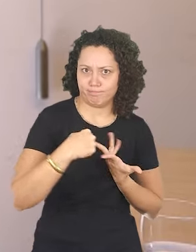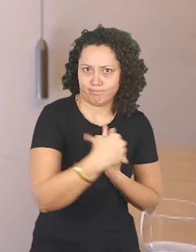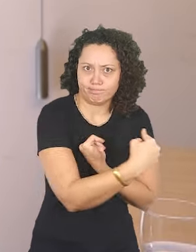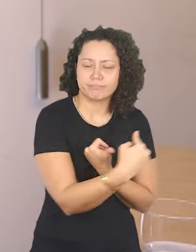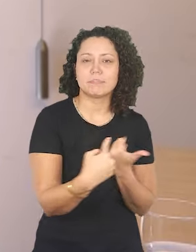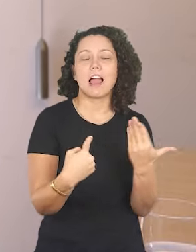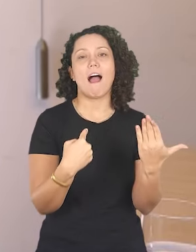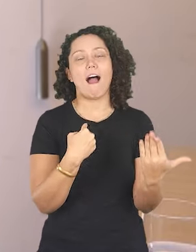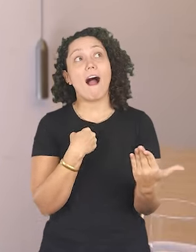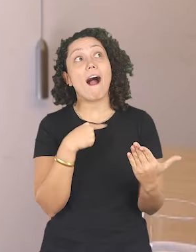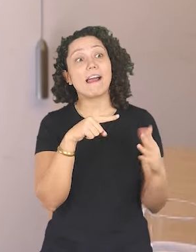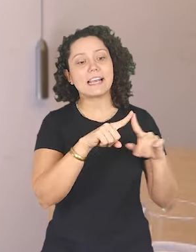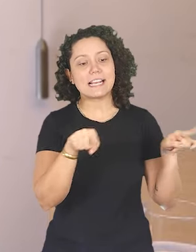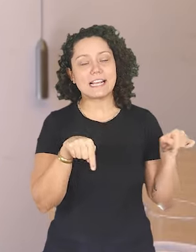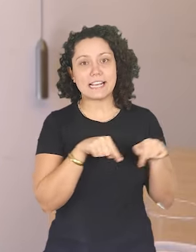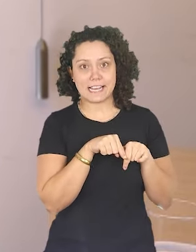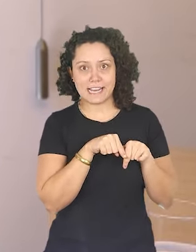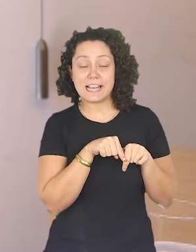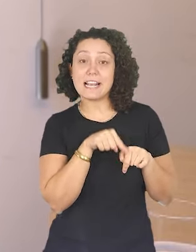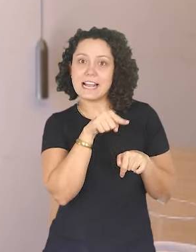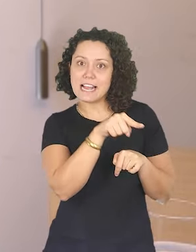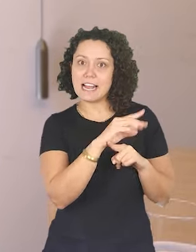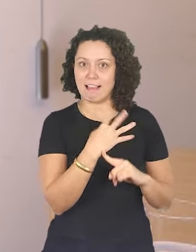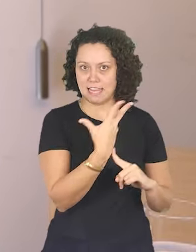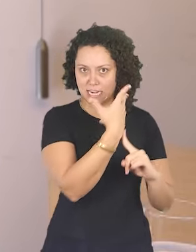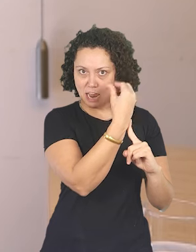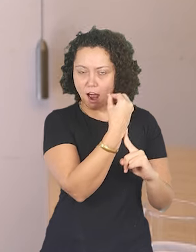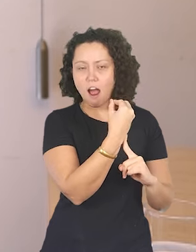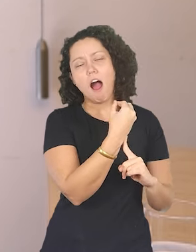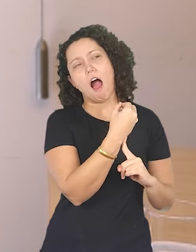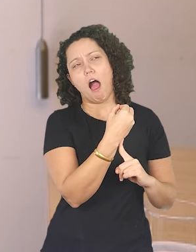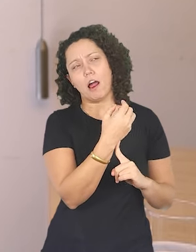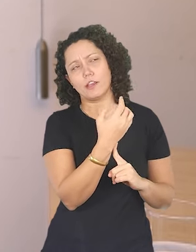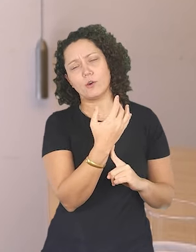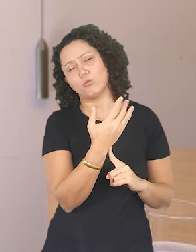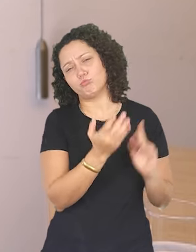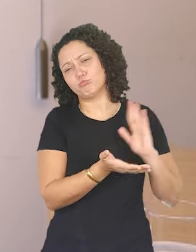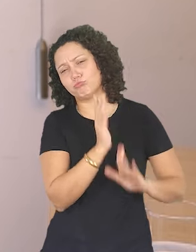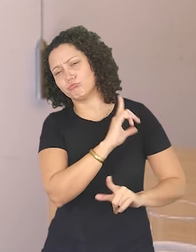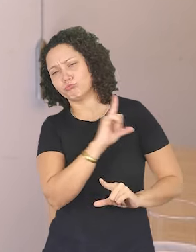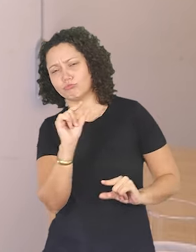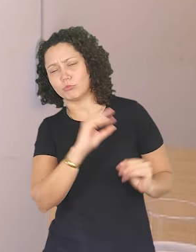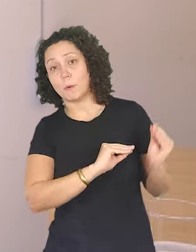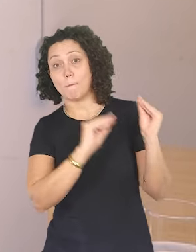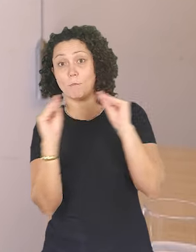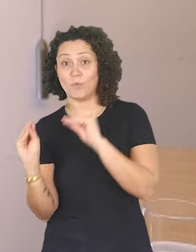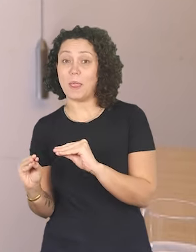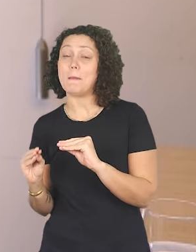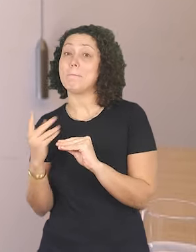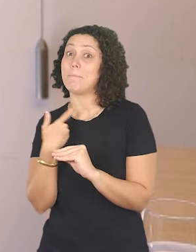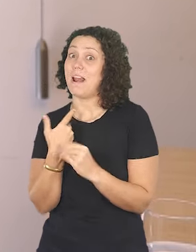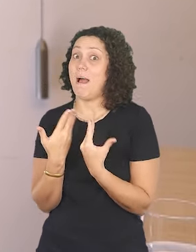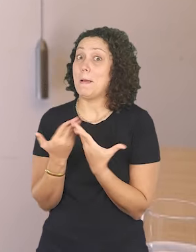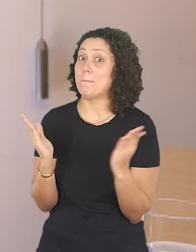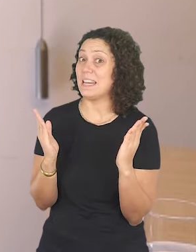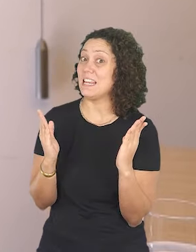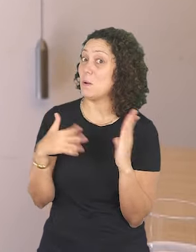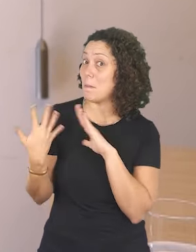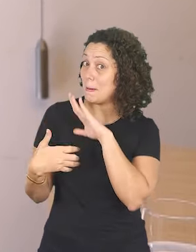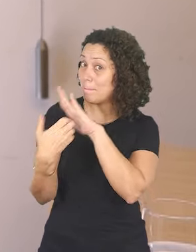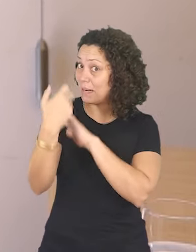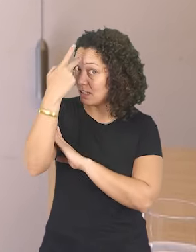diversifiquei a minha atuação, então saí da galeria para abrir uma empresa minha de produção. Nesse processo de ter uma empresa minha de produção,